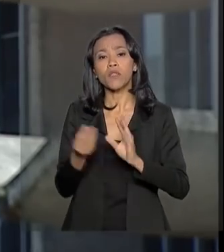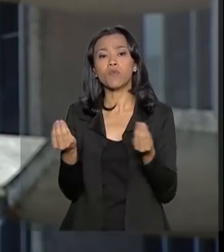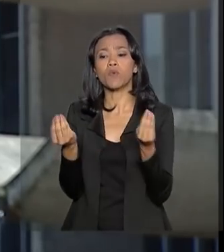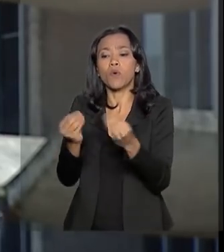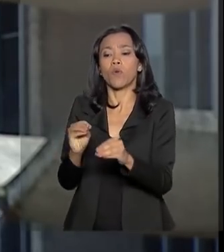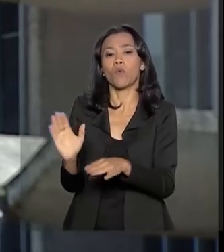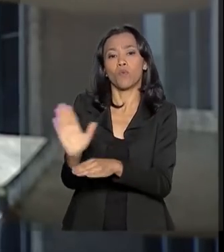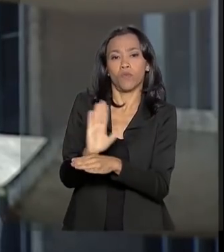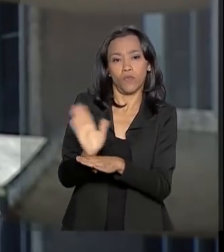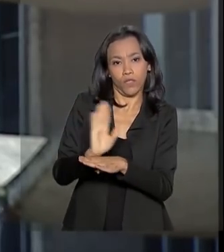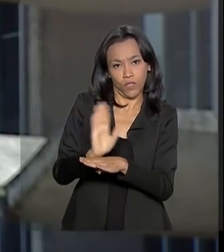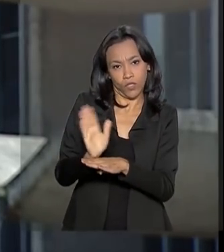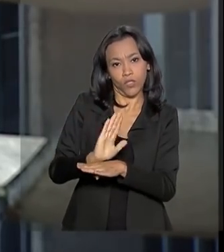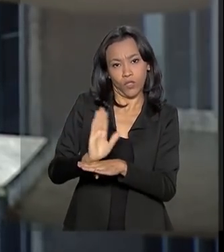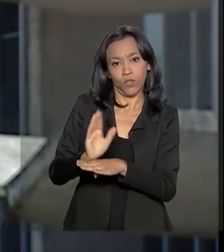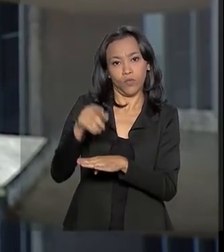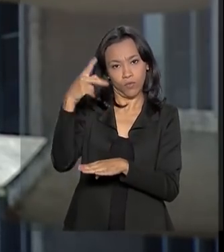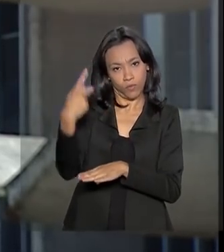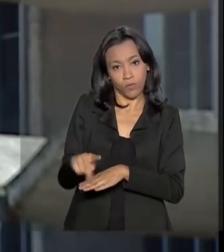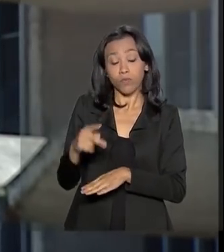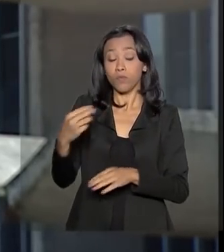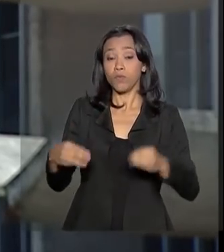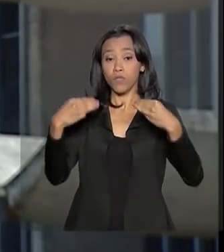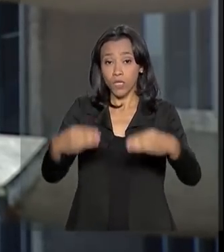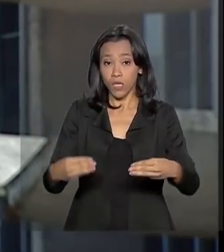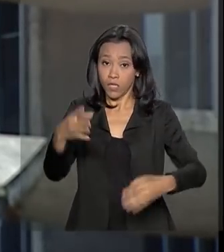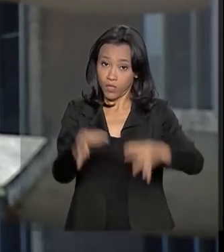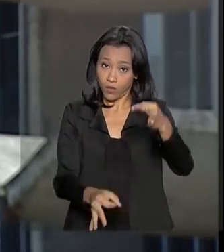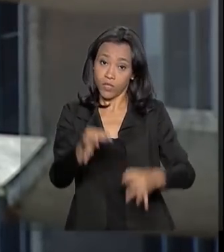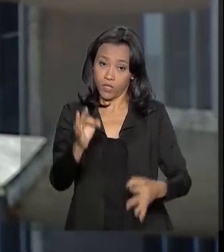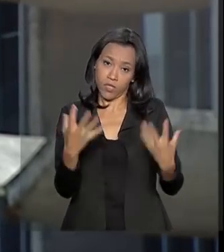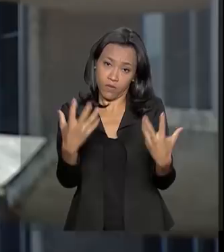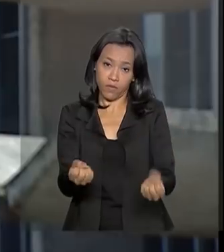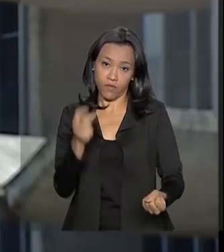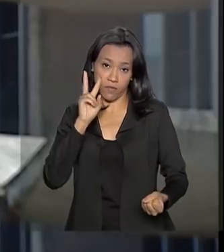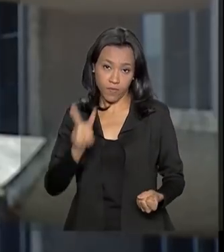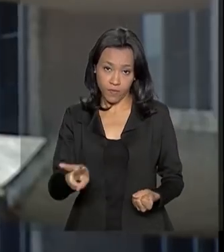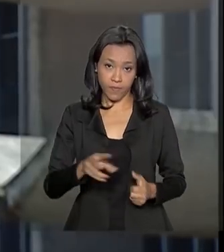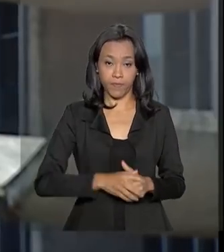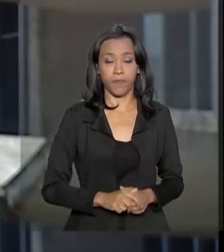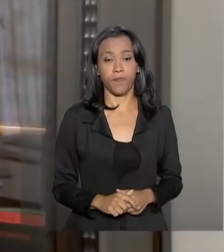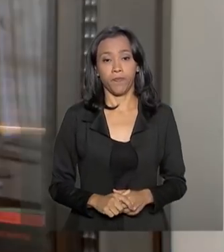sociais do Ministério da Justiça neste final de semana. Vamos assistir.